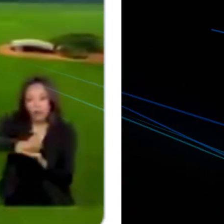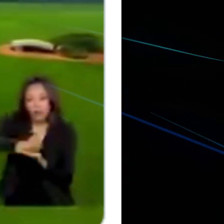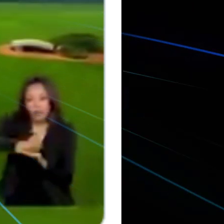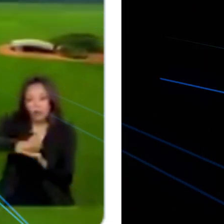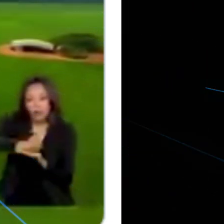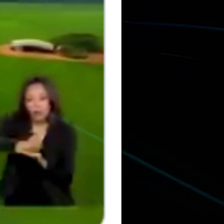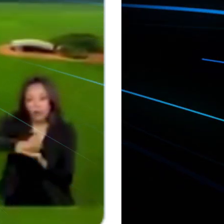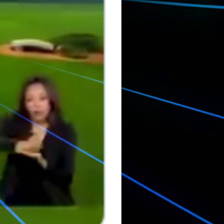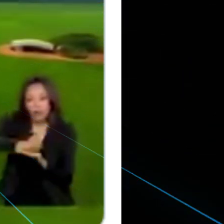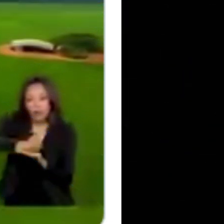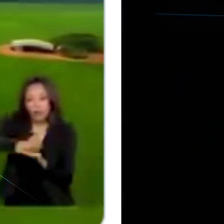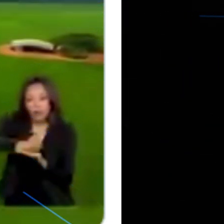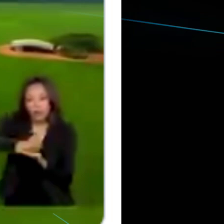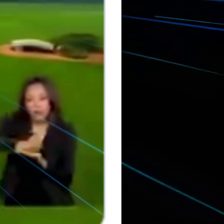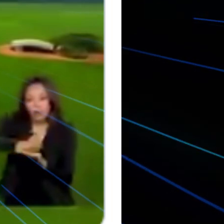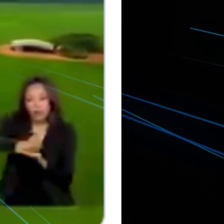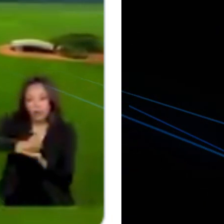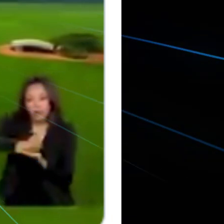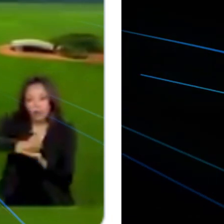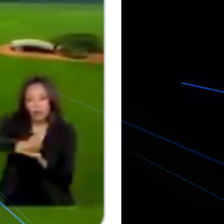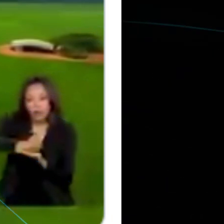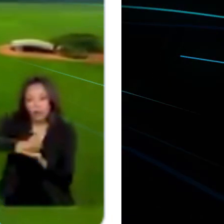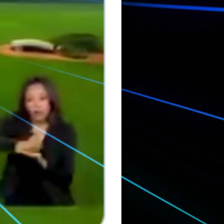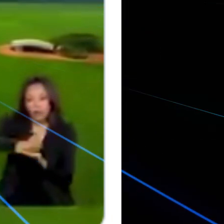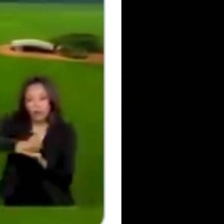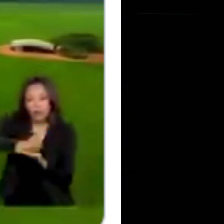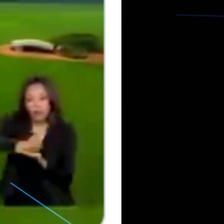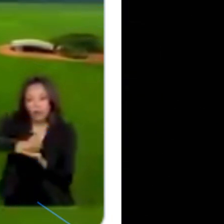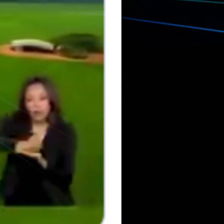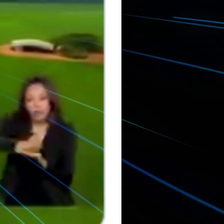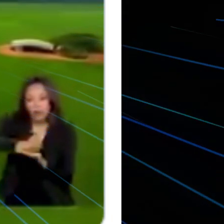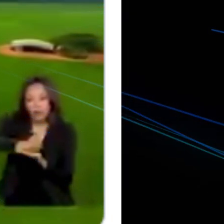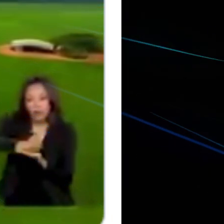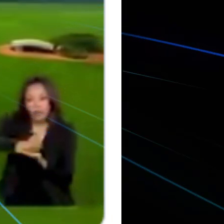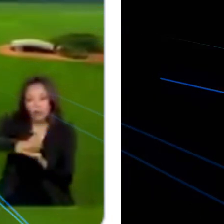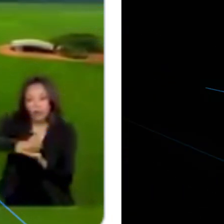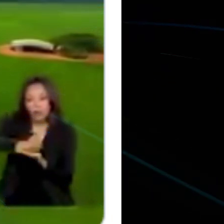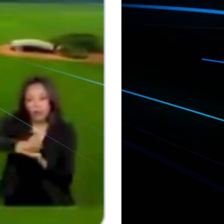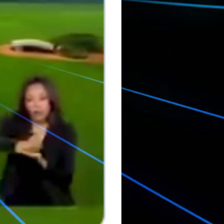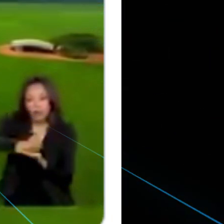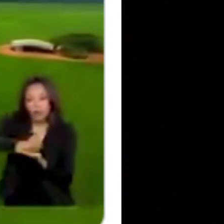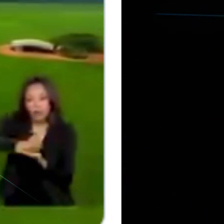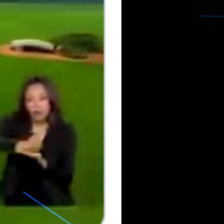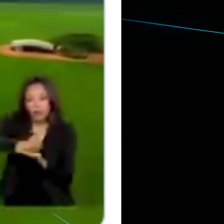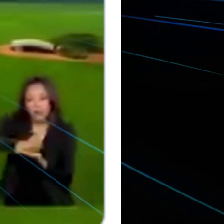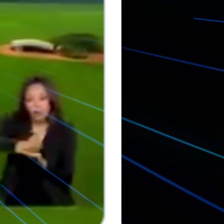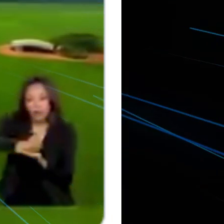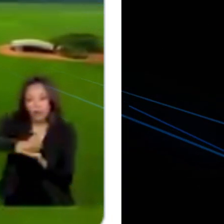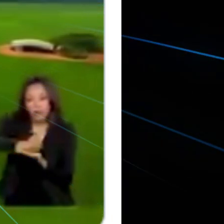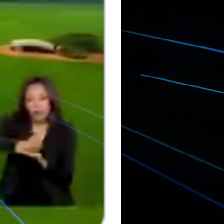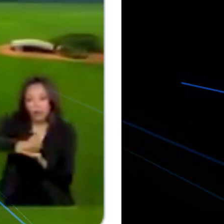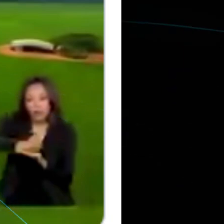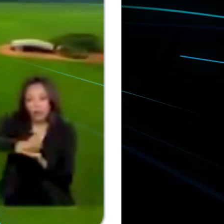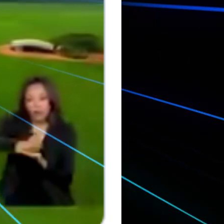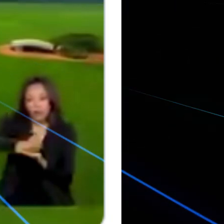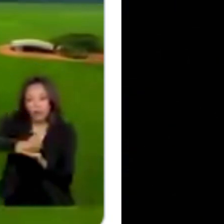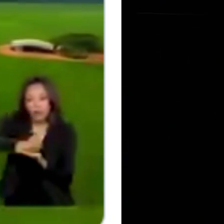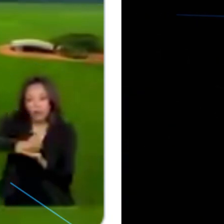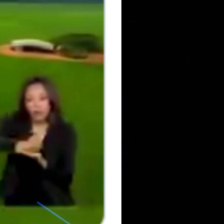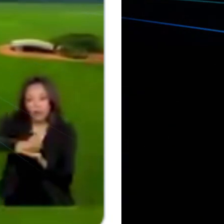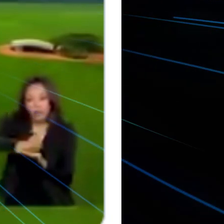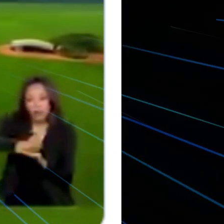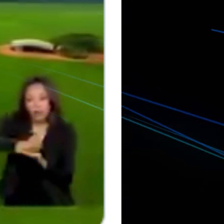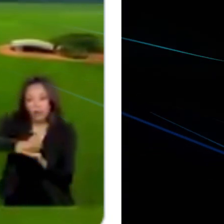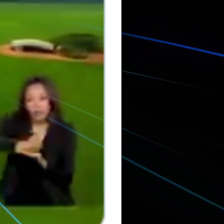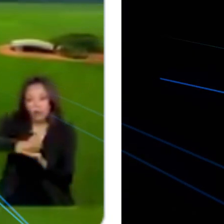A TV Brasil publicou, nos últimos meses, o campo vem ajudando a sustentar a economia e o governo quer incentivar